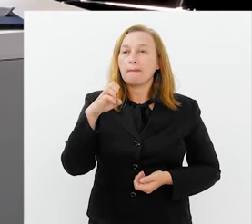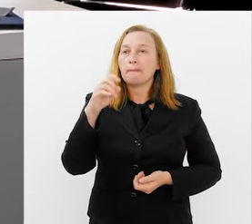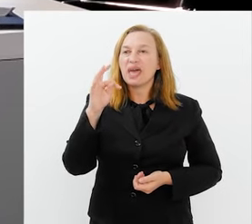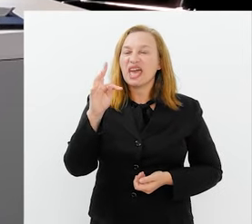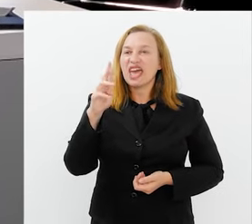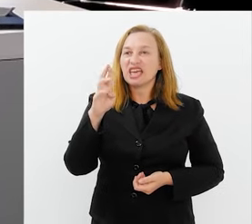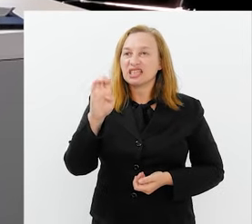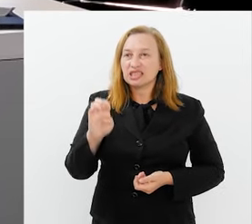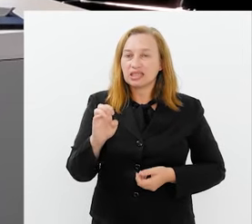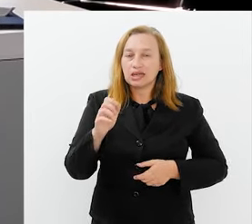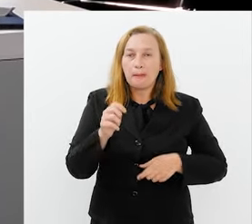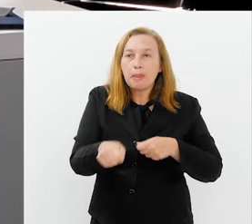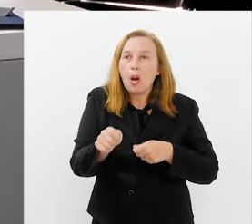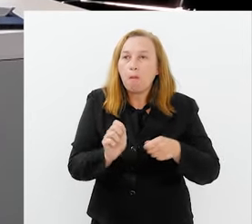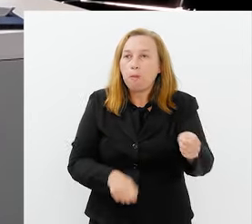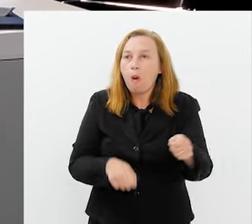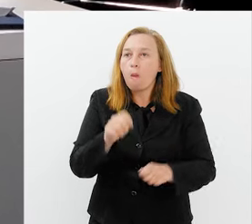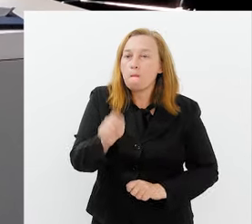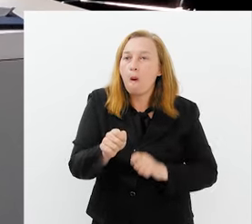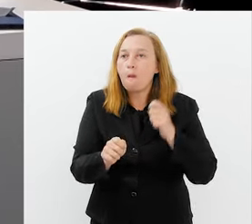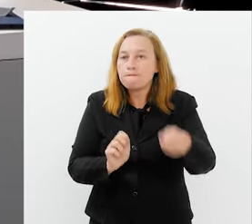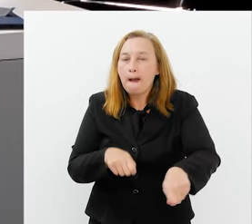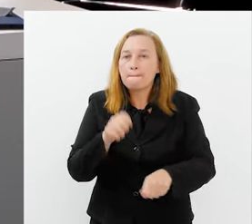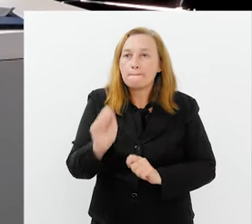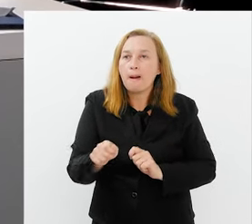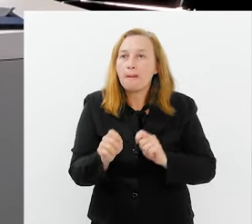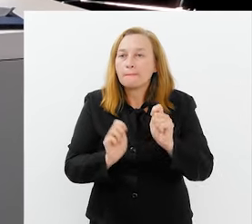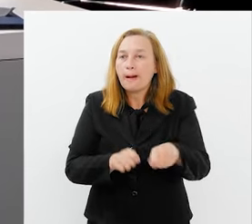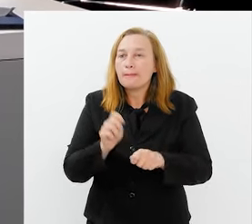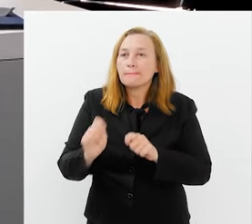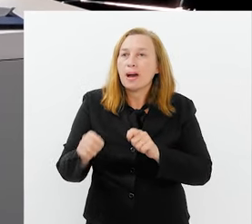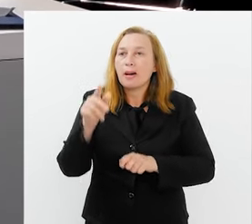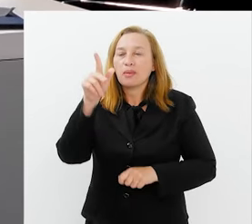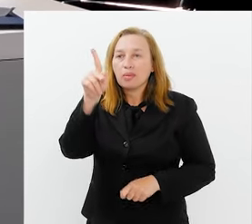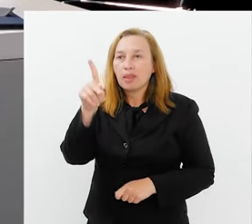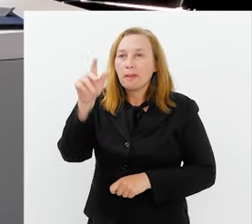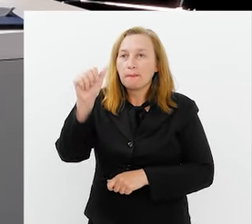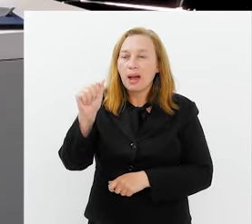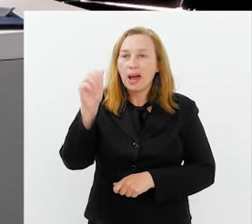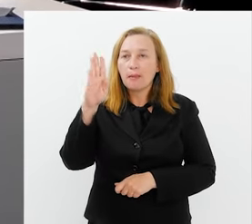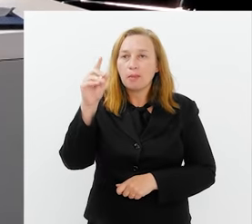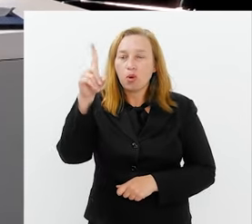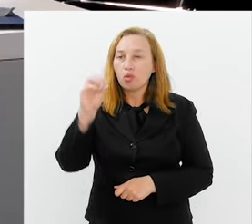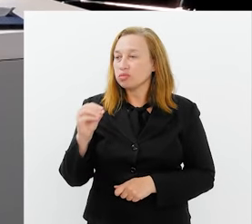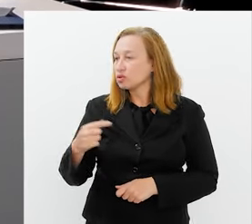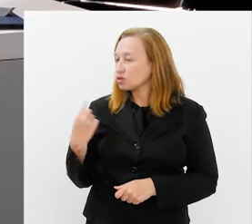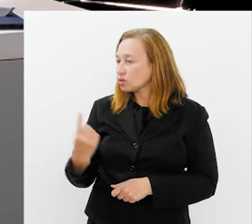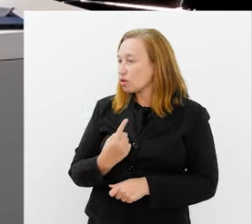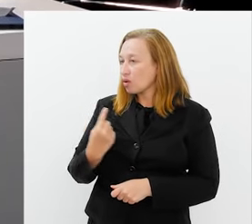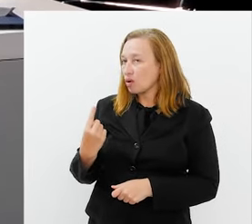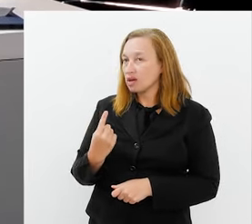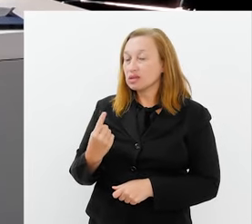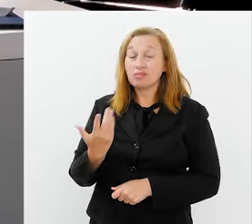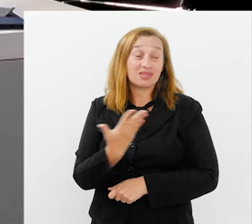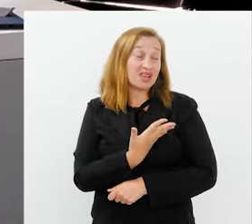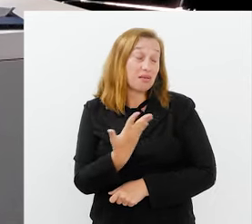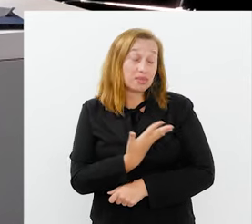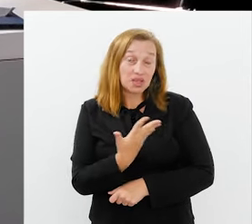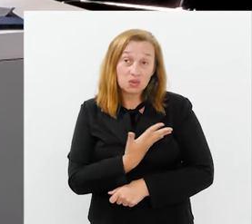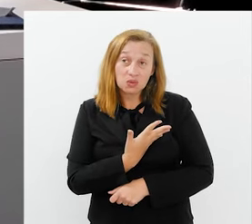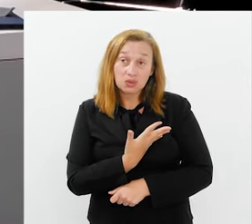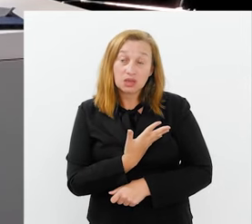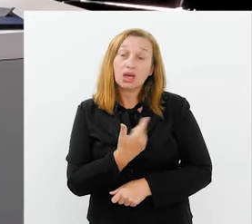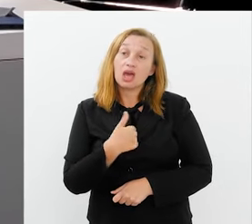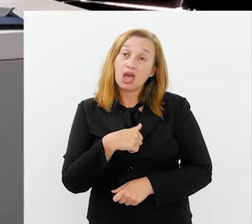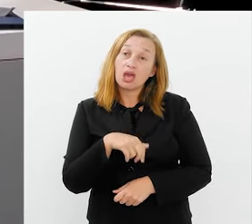mestre Pablo? Esse mestre de bateria, o mestre Pablo, um querido... Tornamos irmãos, somos super amigos.